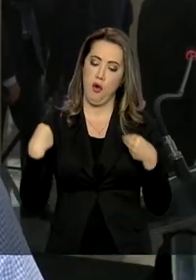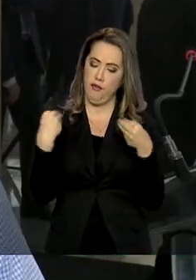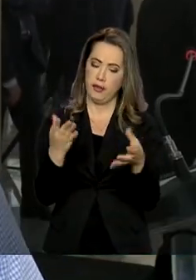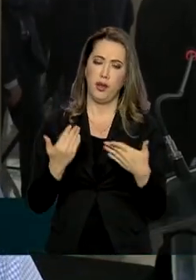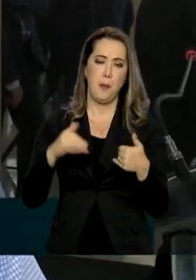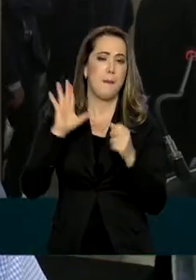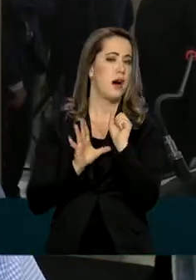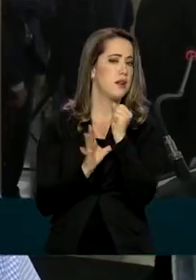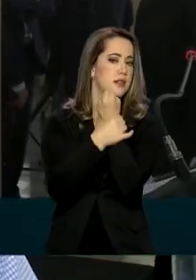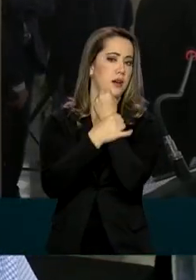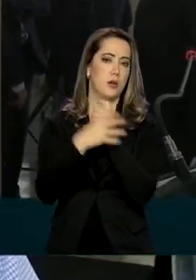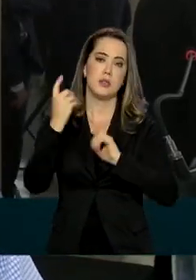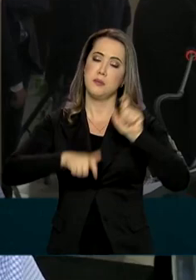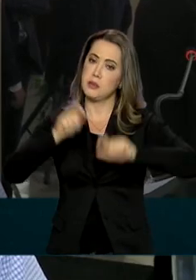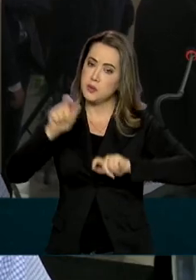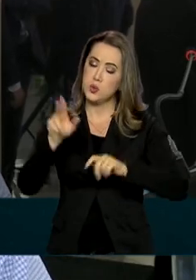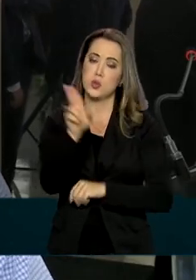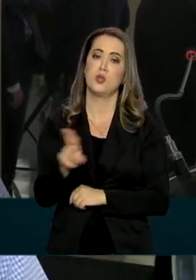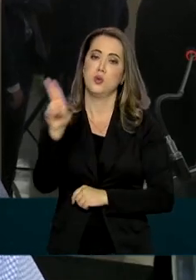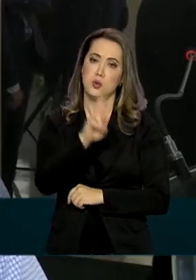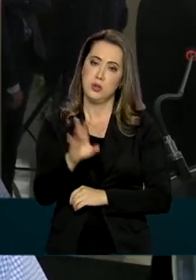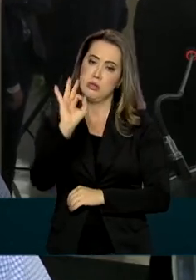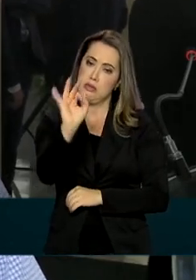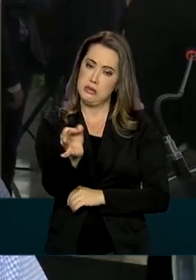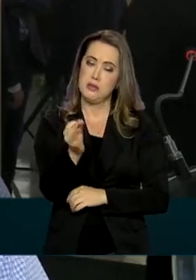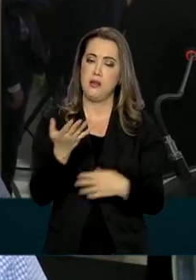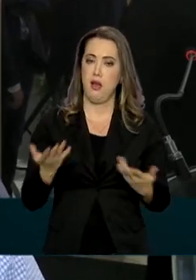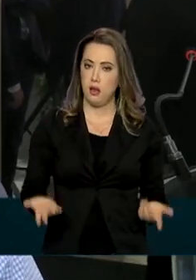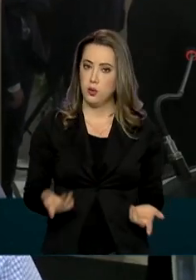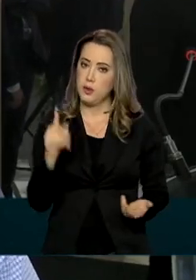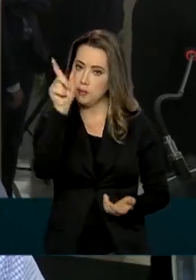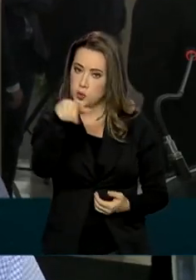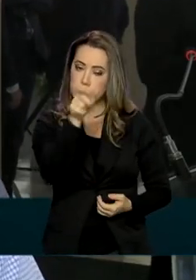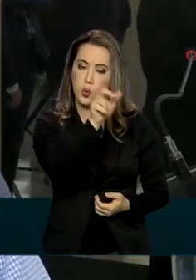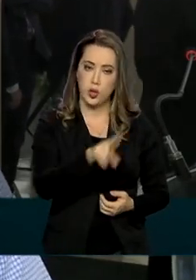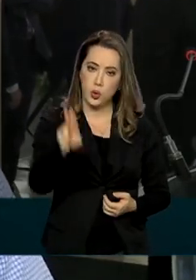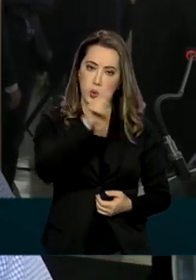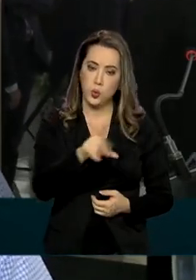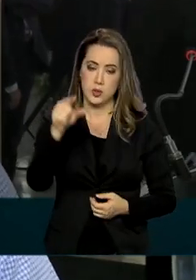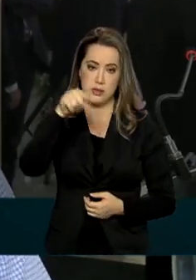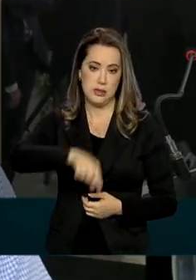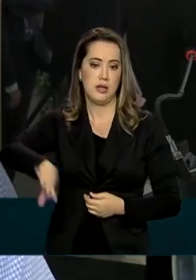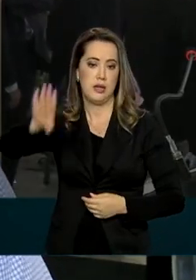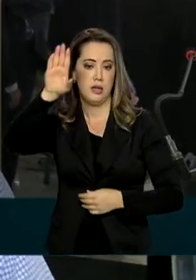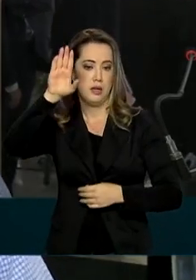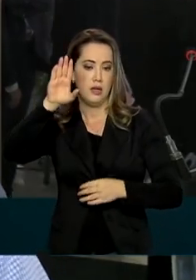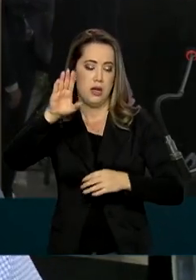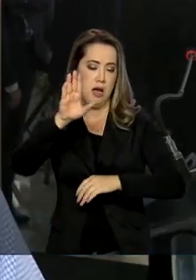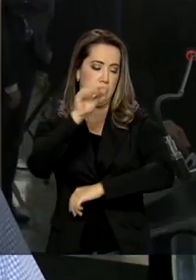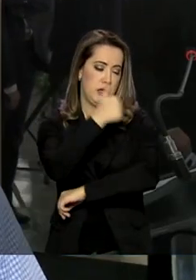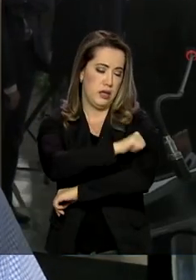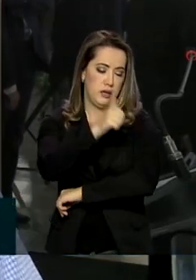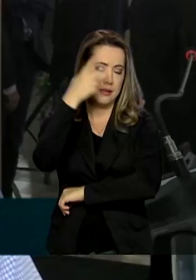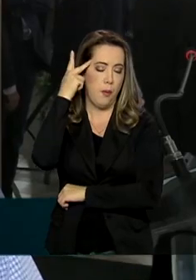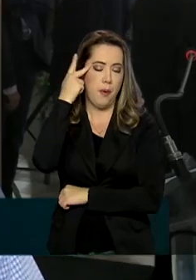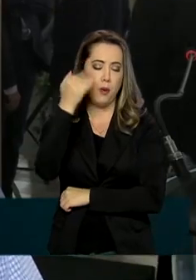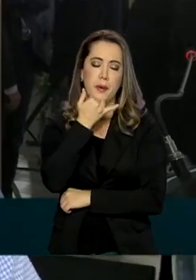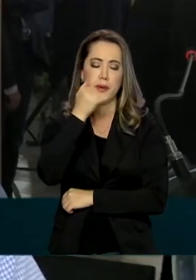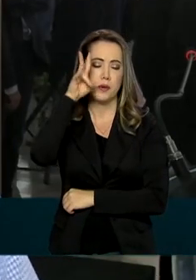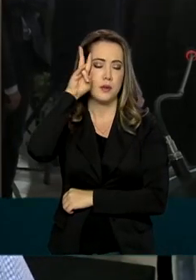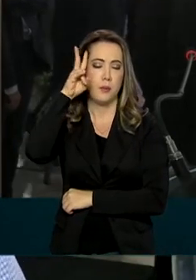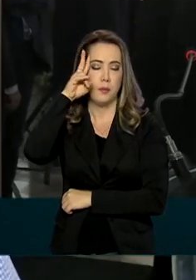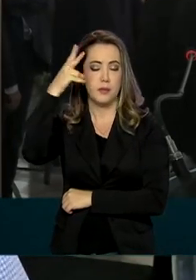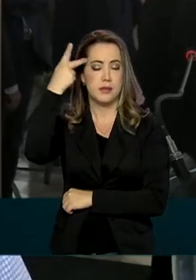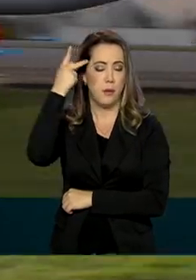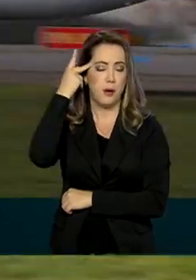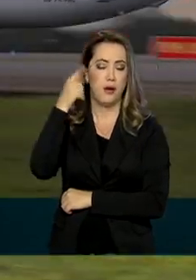mais segurança para os usuários e, obviamente, o cidadão que usa o aeroporto de Congonhas, ele percebe isso. Ele se sente mais seguro em cada operação, em cada